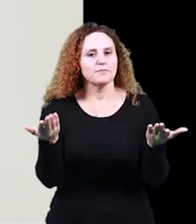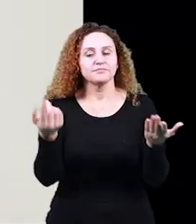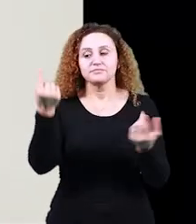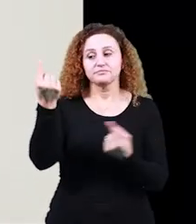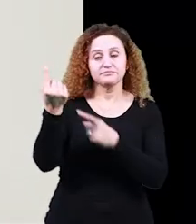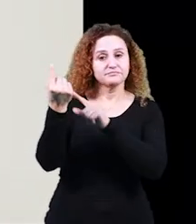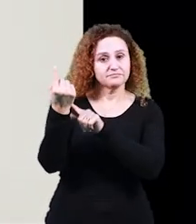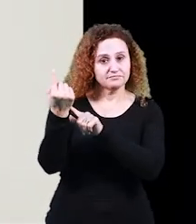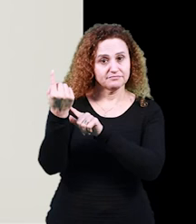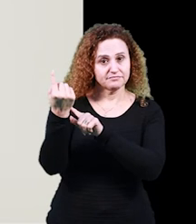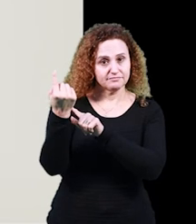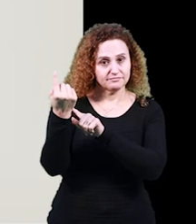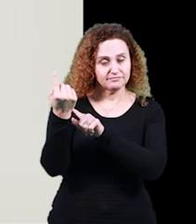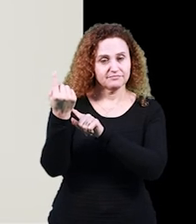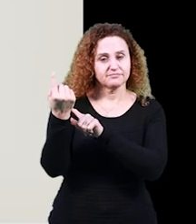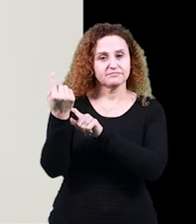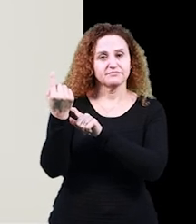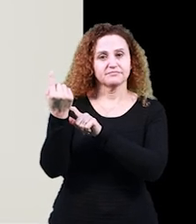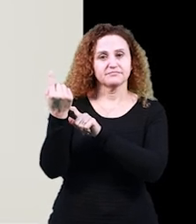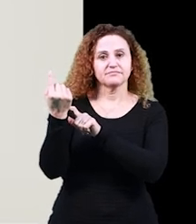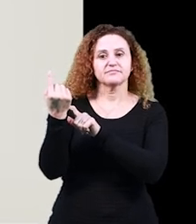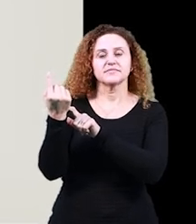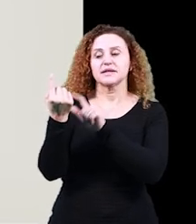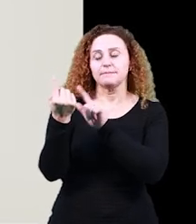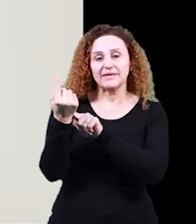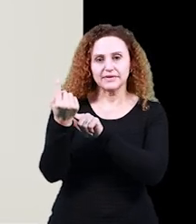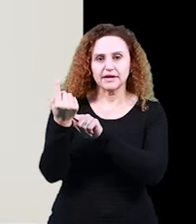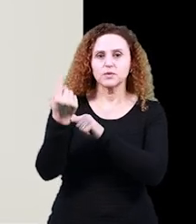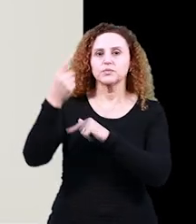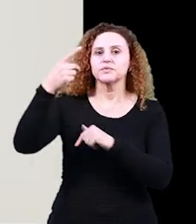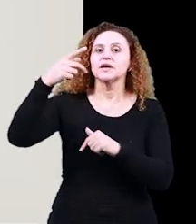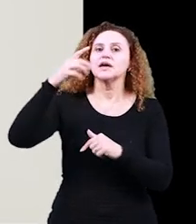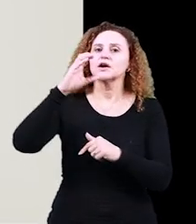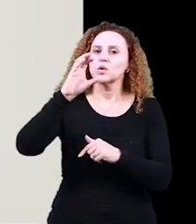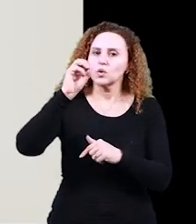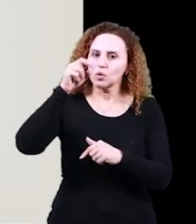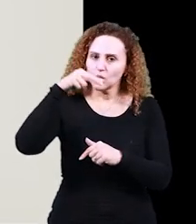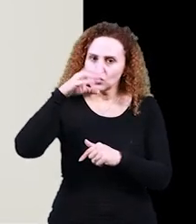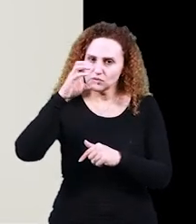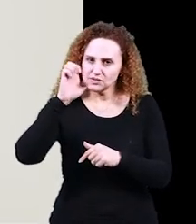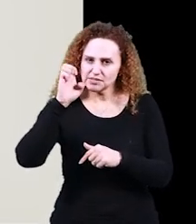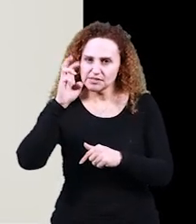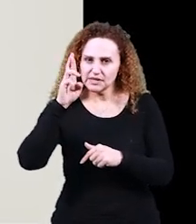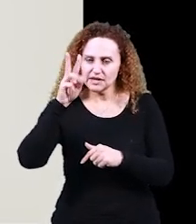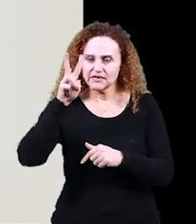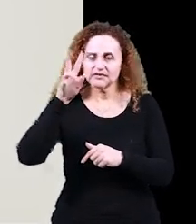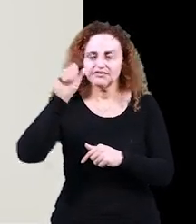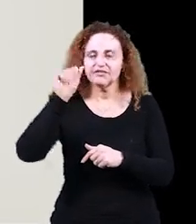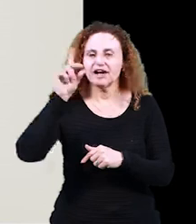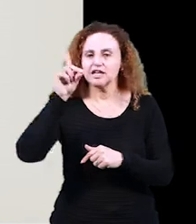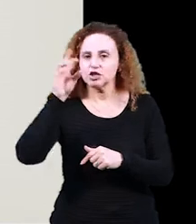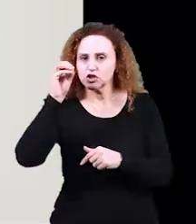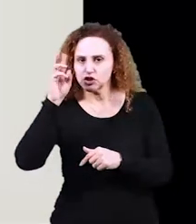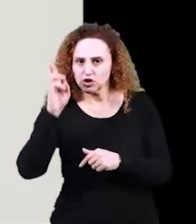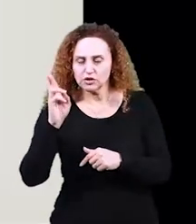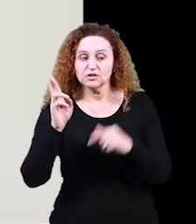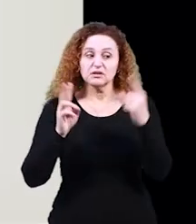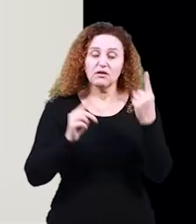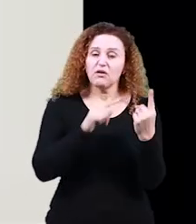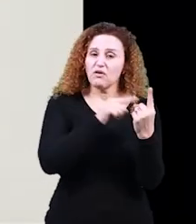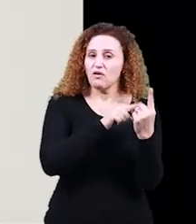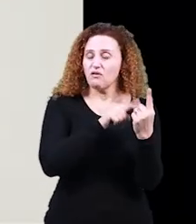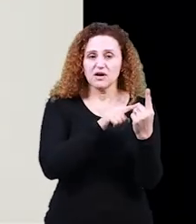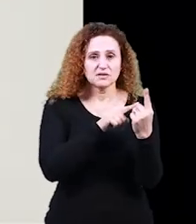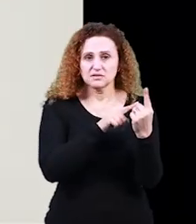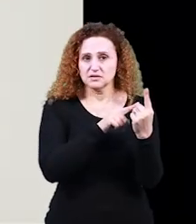padrão é sempre a conservadora e a não padrão é sempre a inovadora. E, por consequência, a padrão é conservadora e